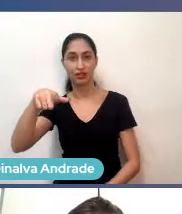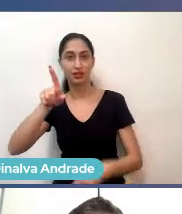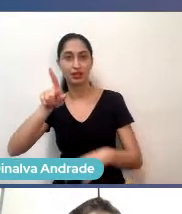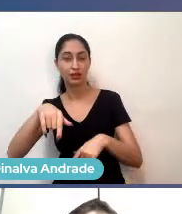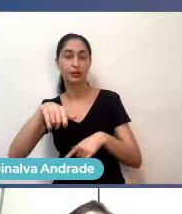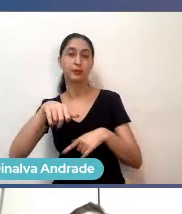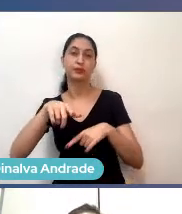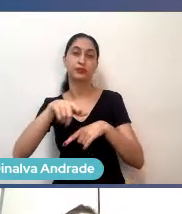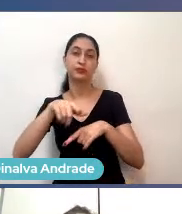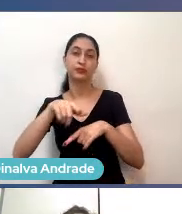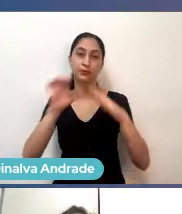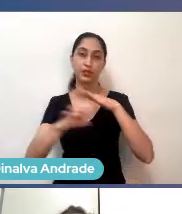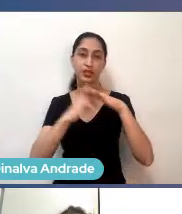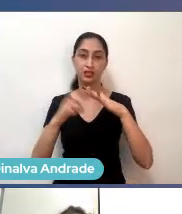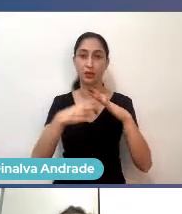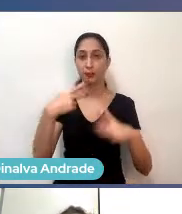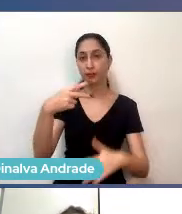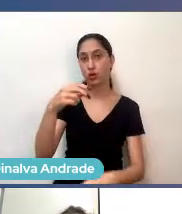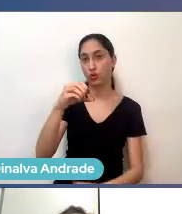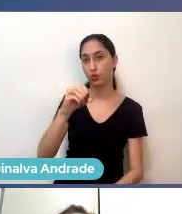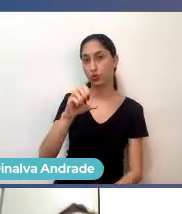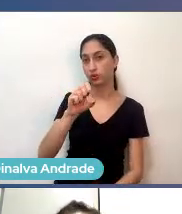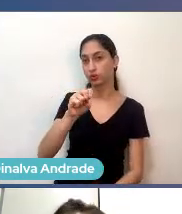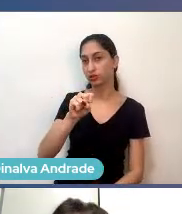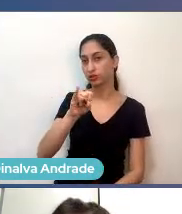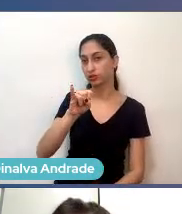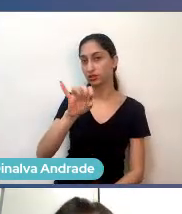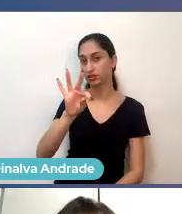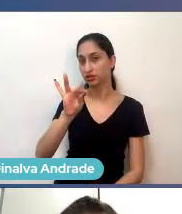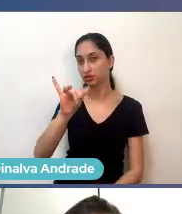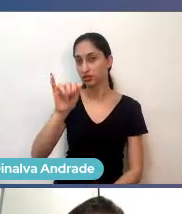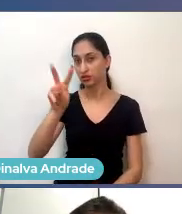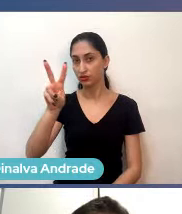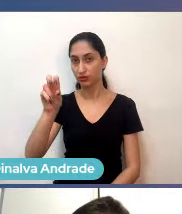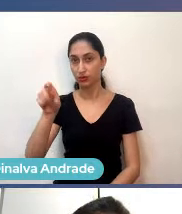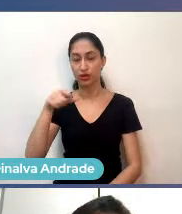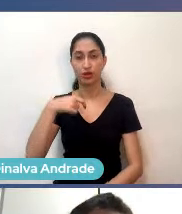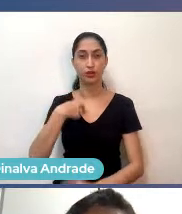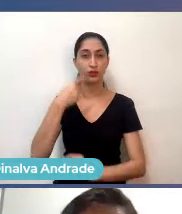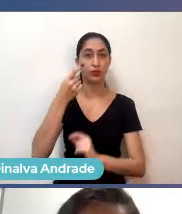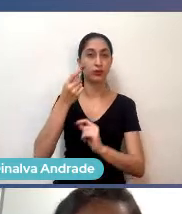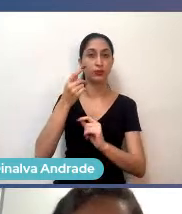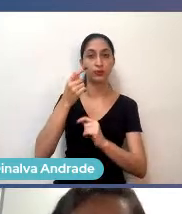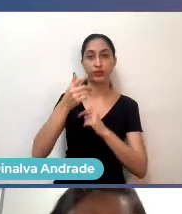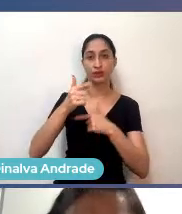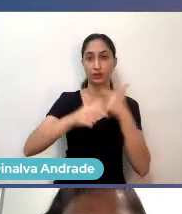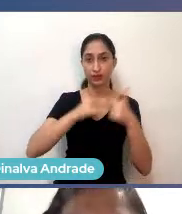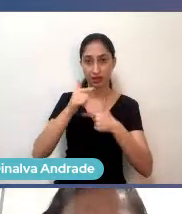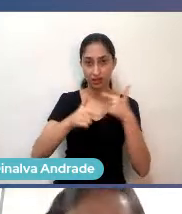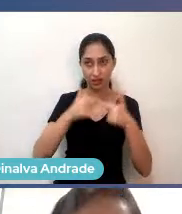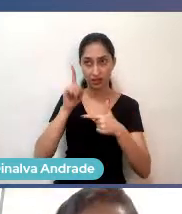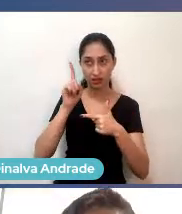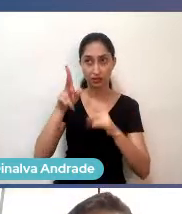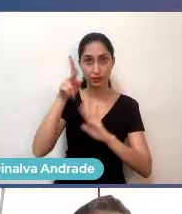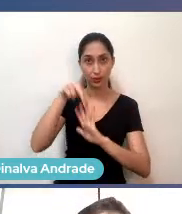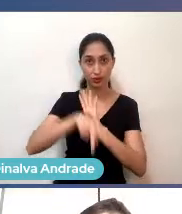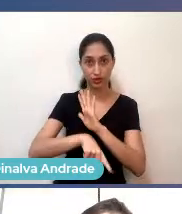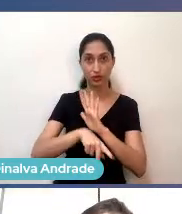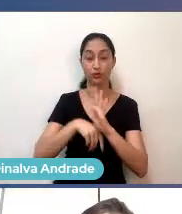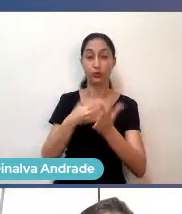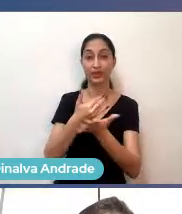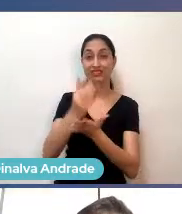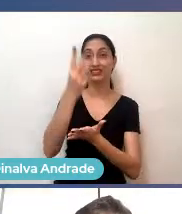Informática. E aí, fiquei lá num projeto Positivo, era um projeto que era para durar três meses e ele durou dois anos.